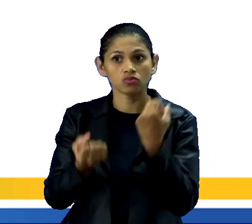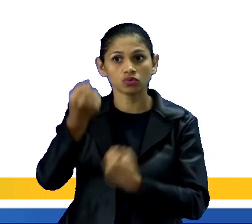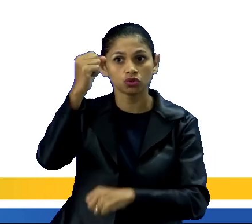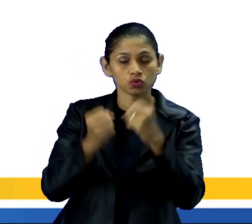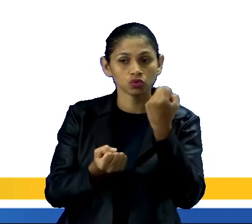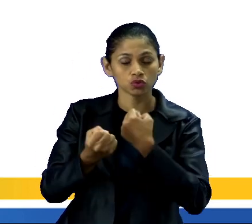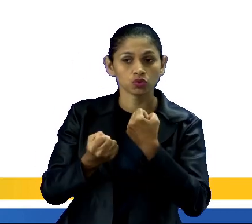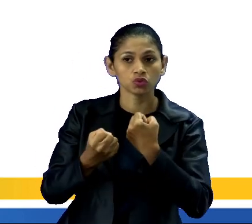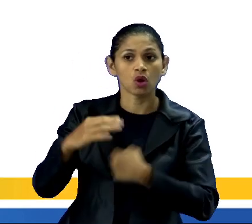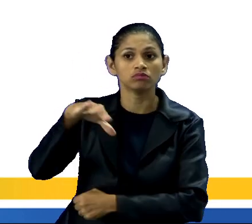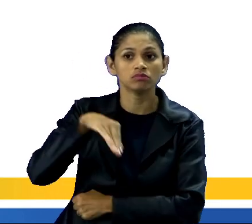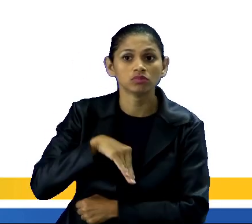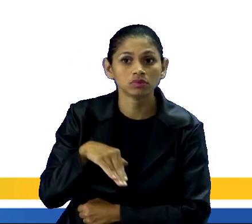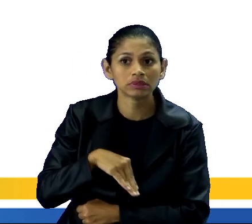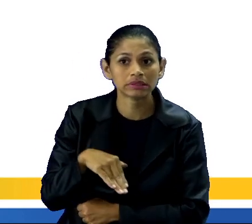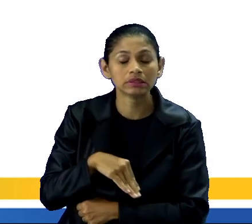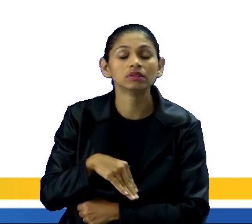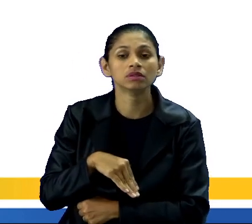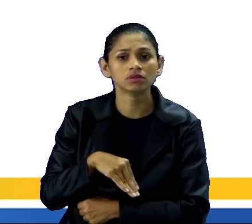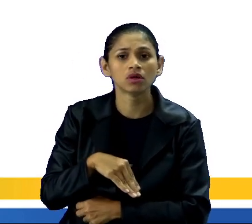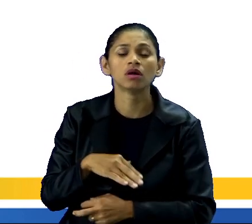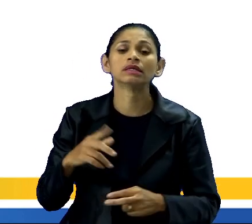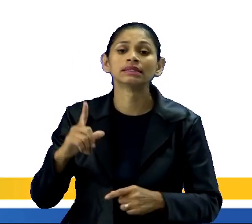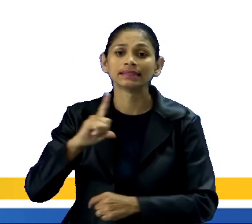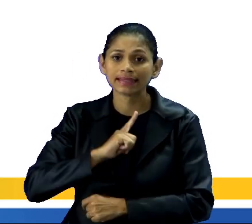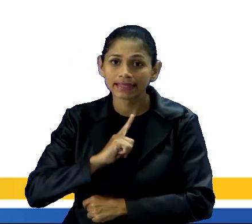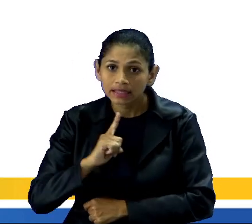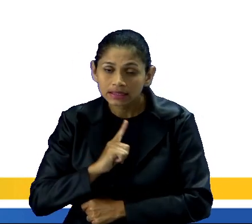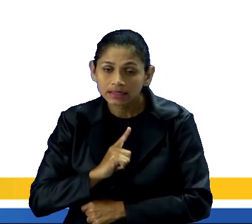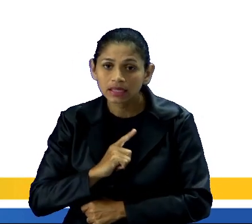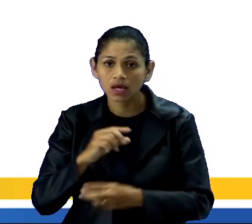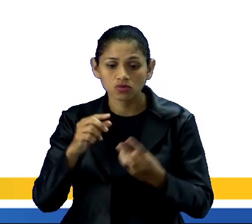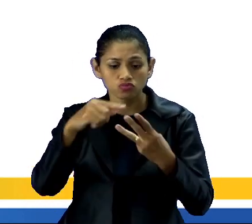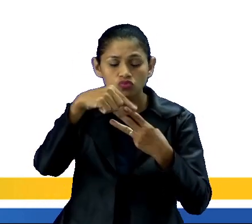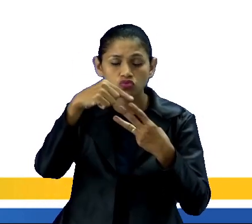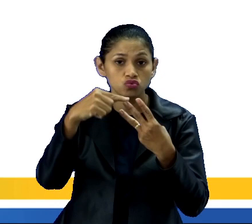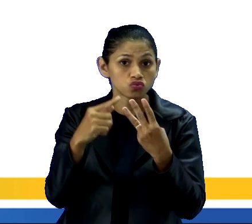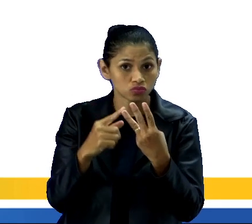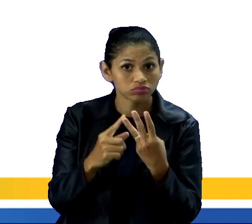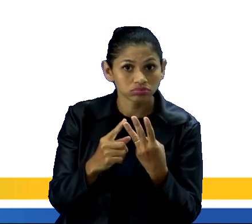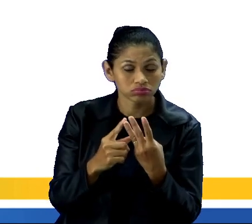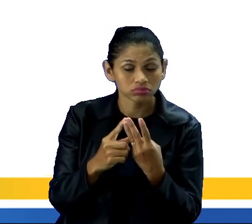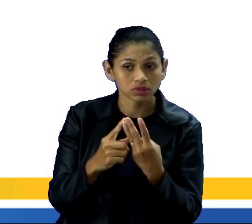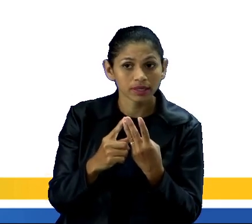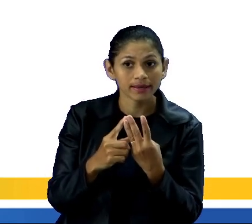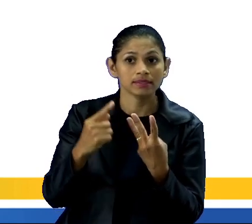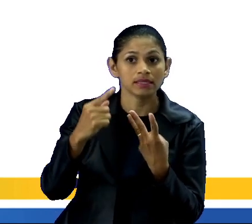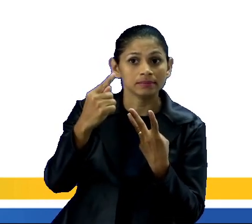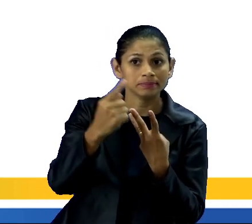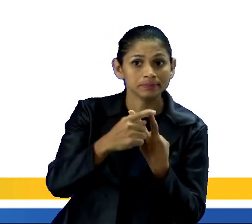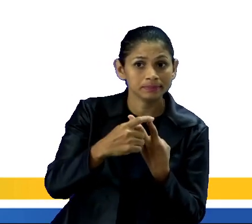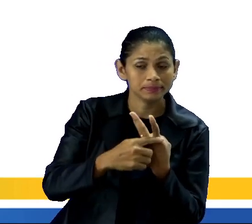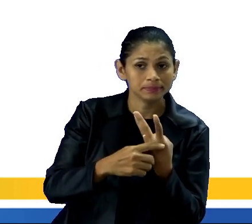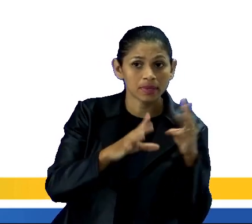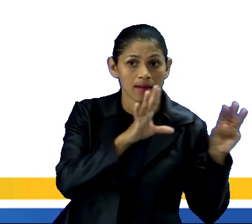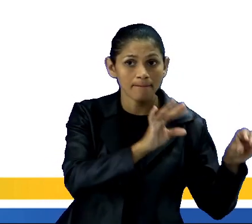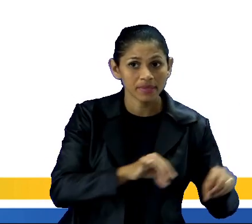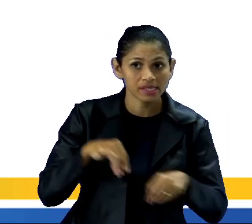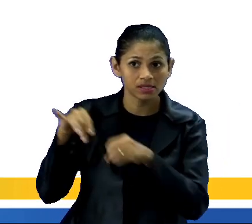interdependentes, né, mas eles têm relação entre si, tá, porque um provocou o outro, né, um